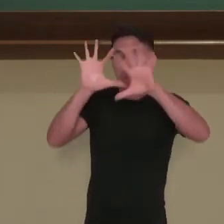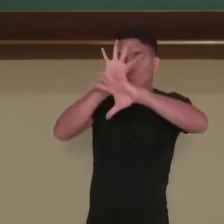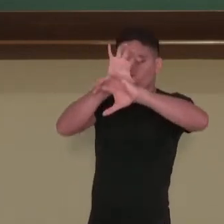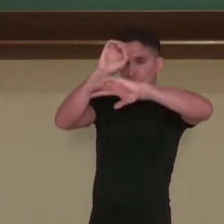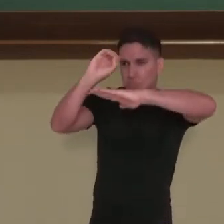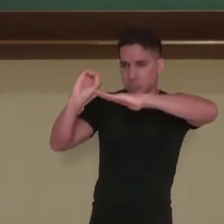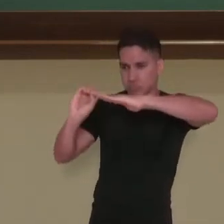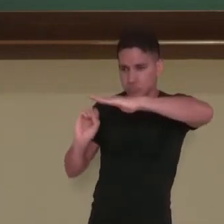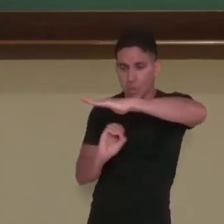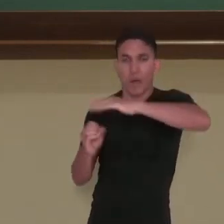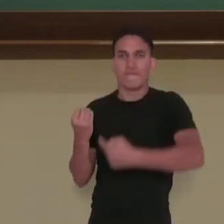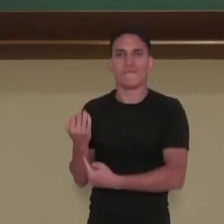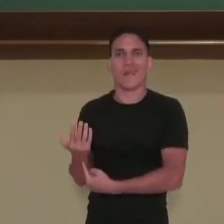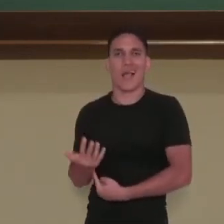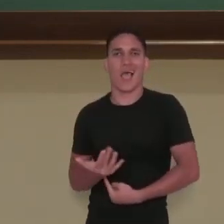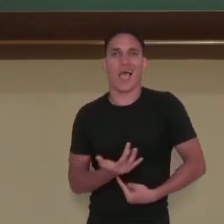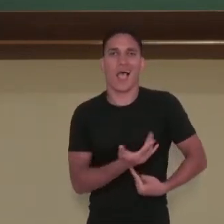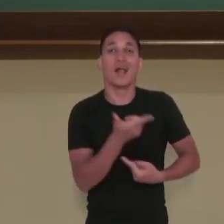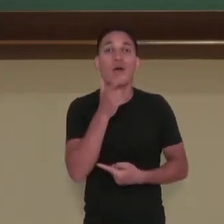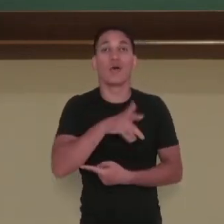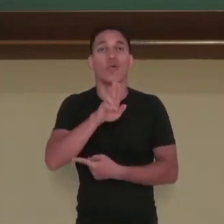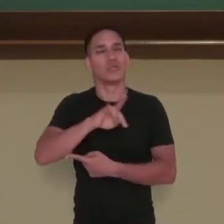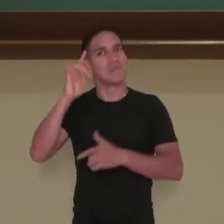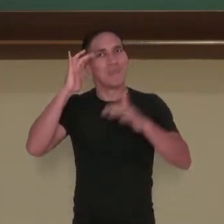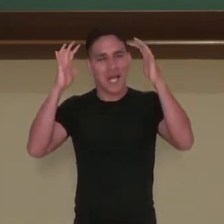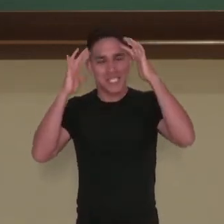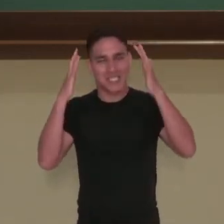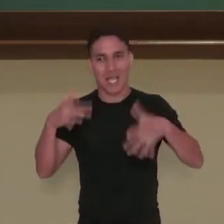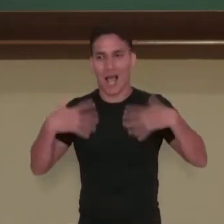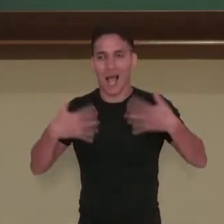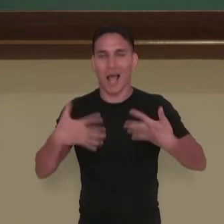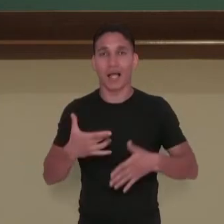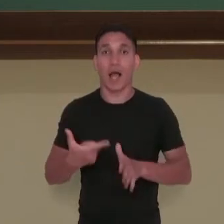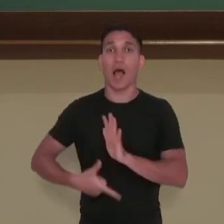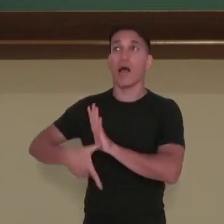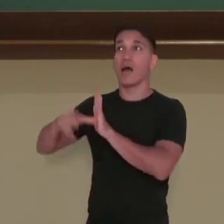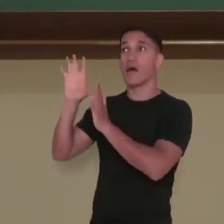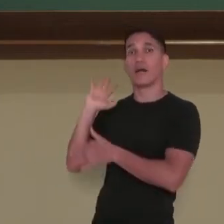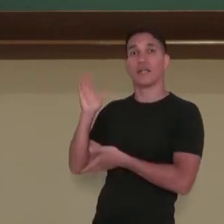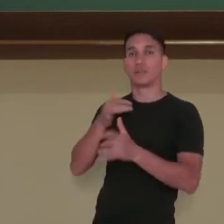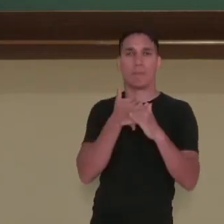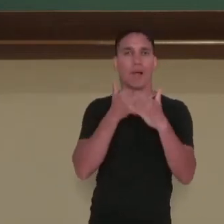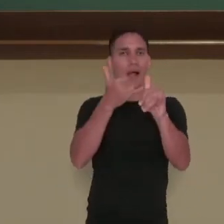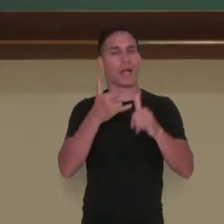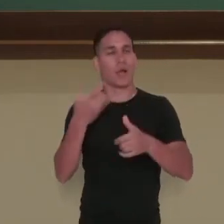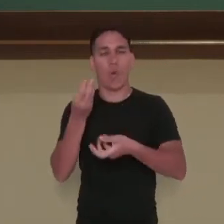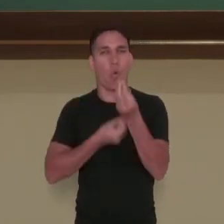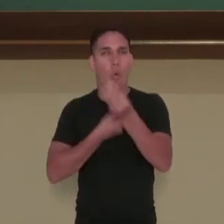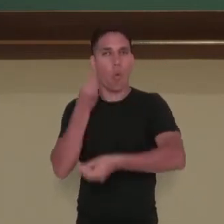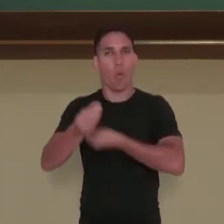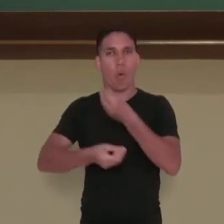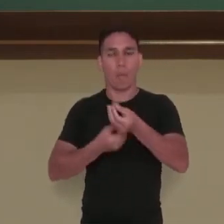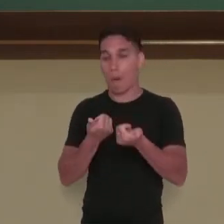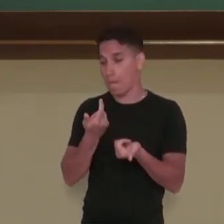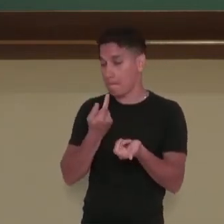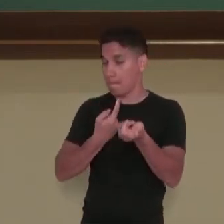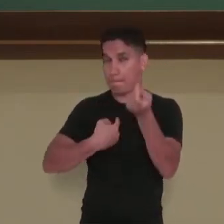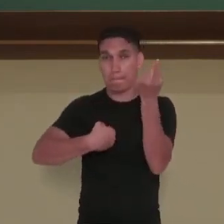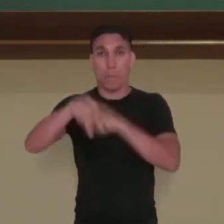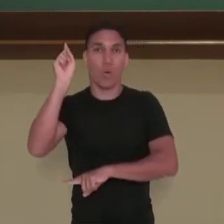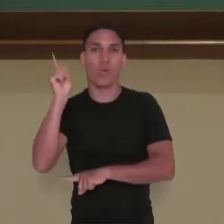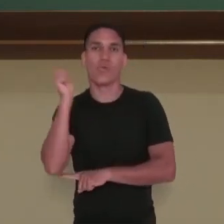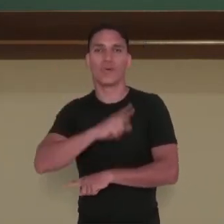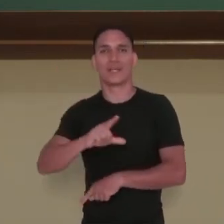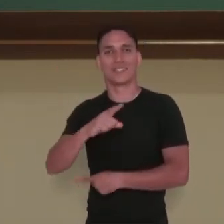Imagina que sensacional que foi, antes da era da eletricidade, a evolução que foi